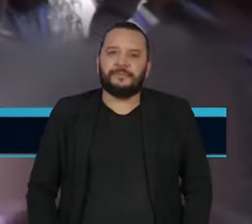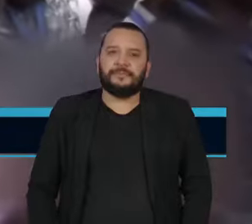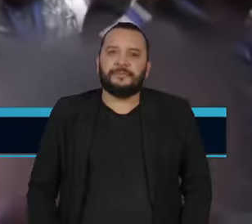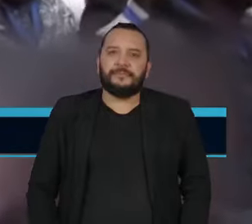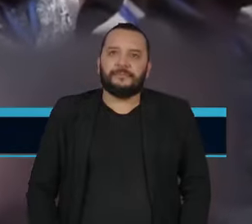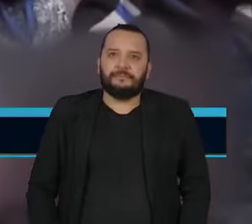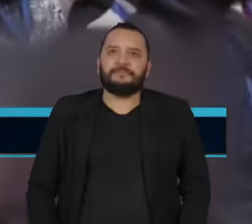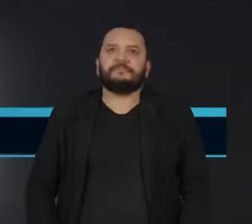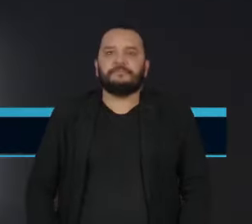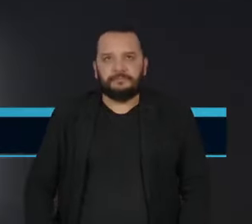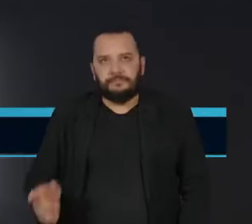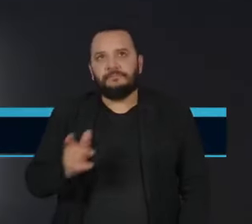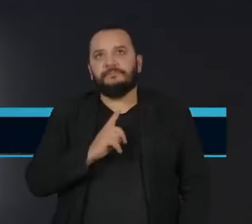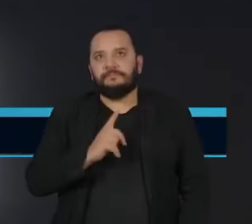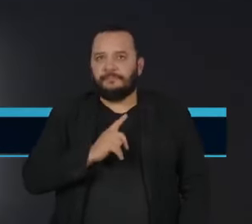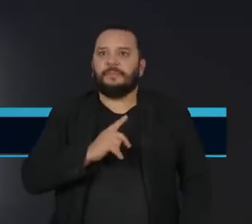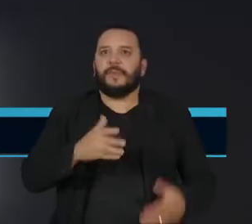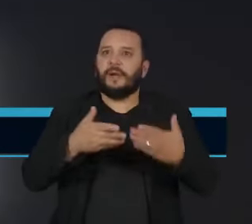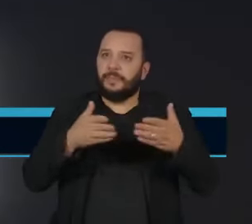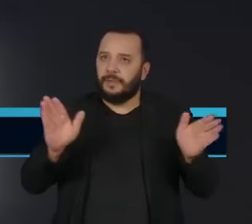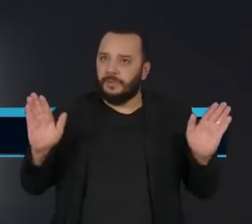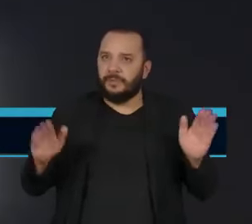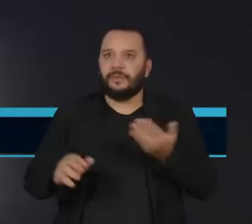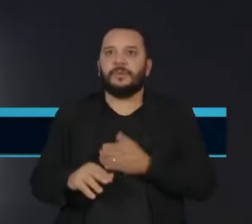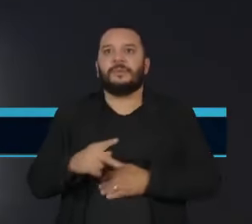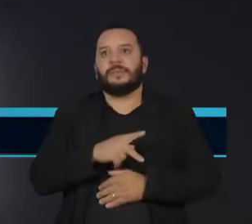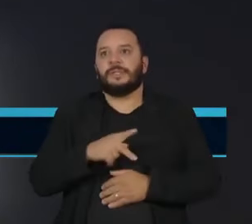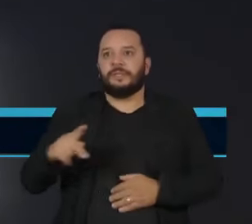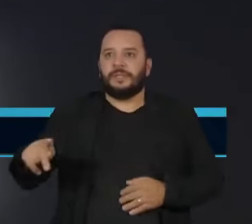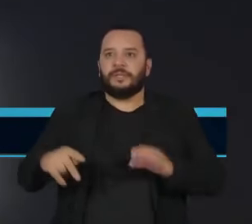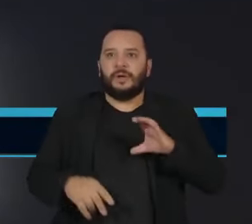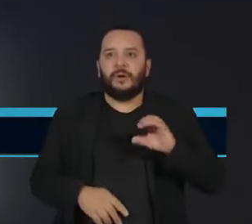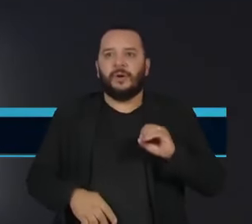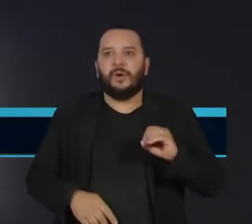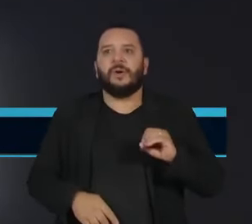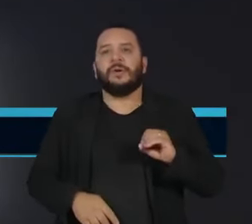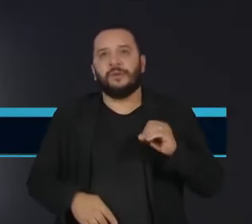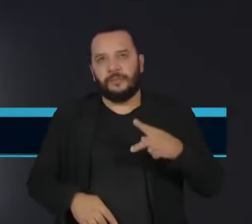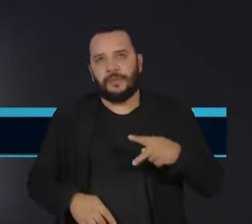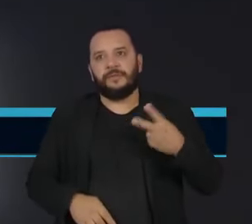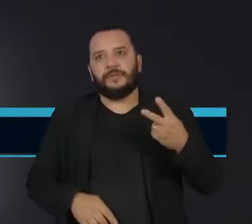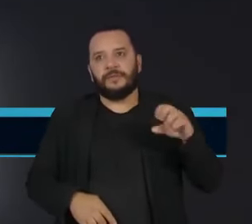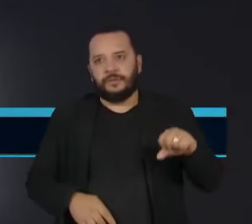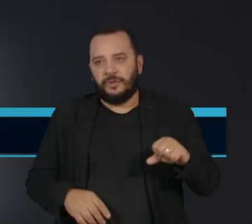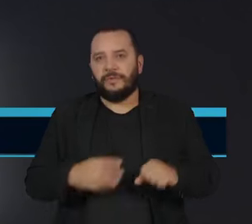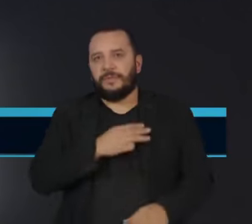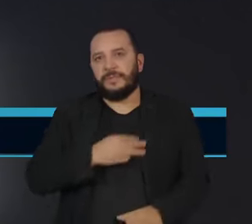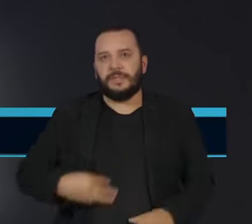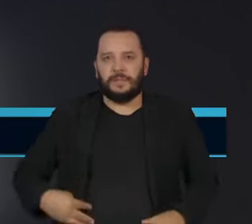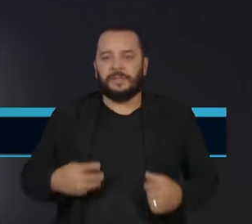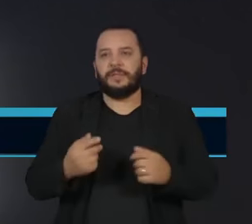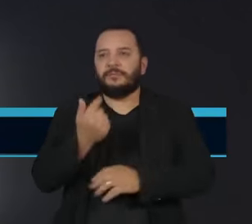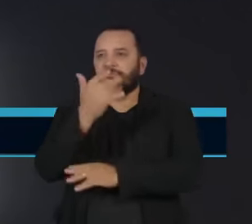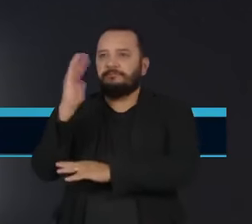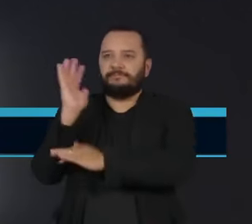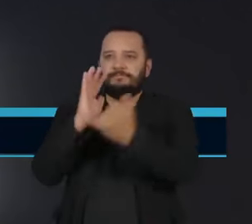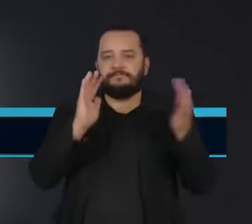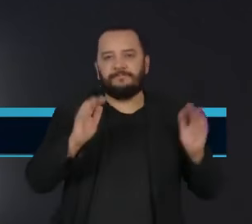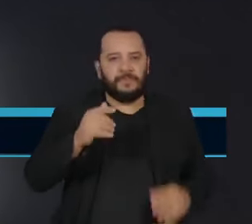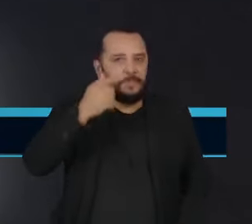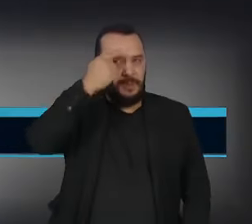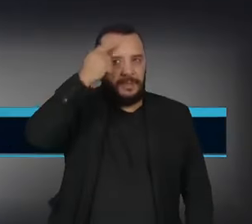No discurso de abertura do presidente da COP29 e ministro da Ecologia e Recursos Naturais do